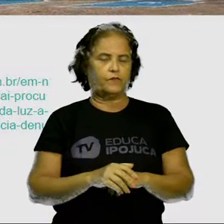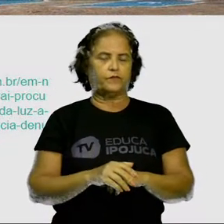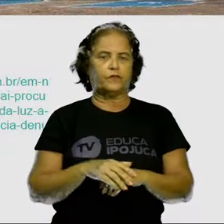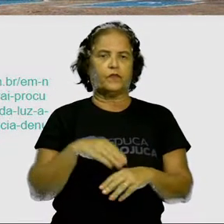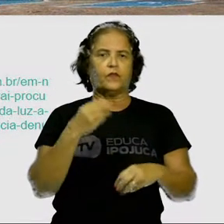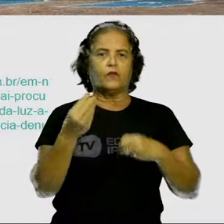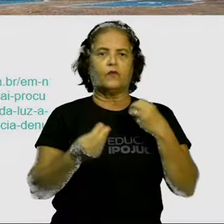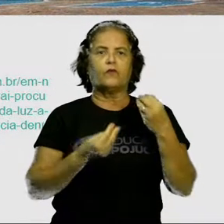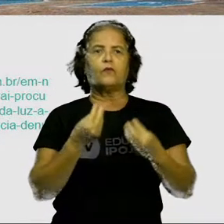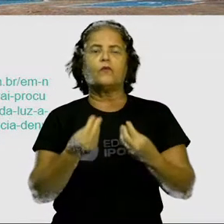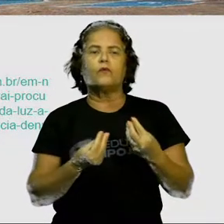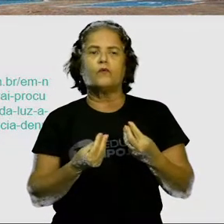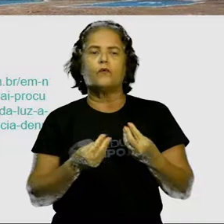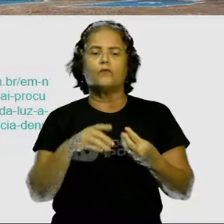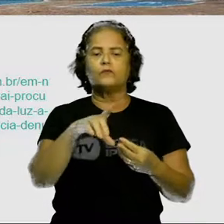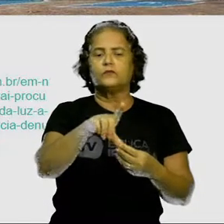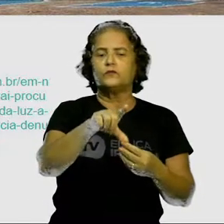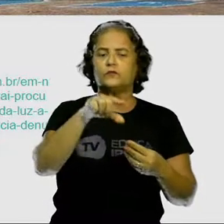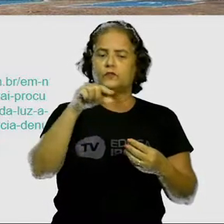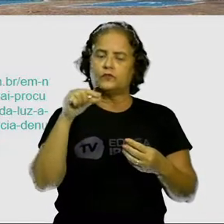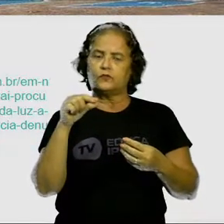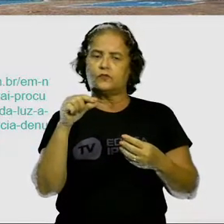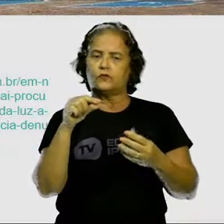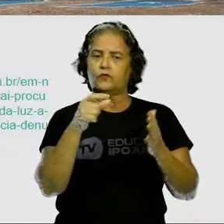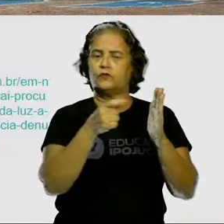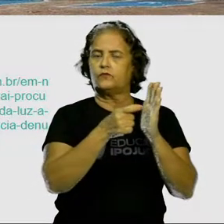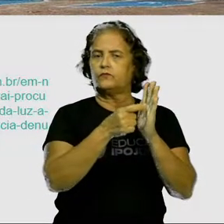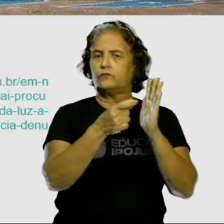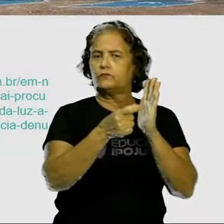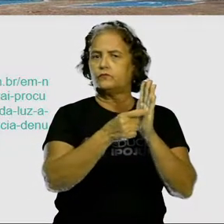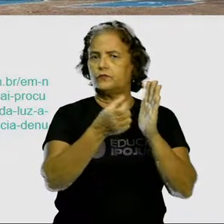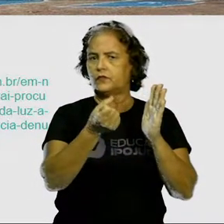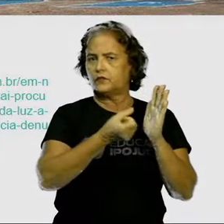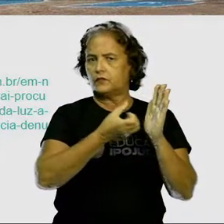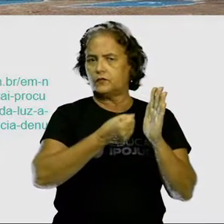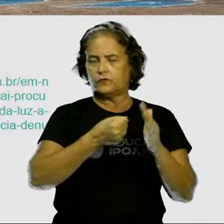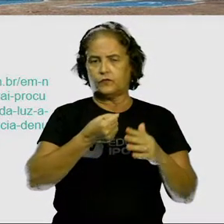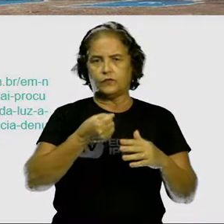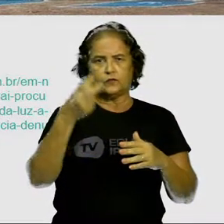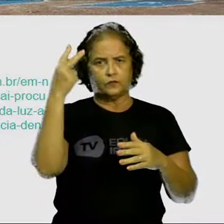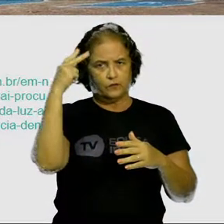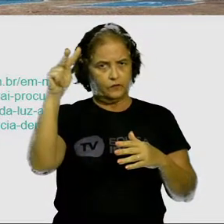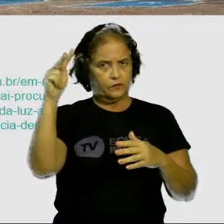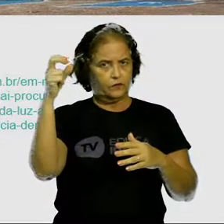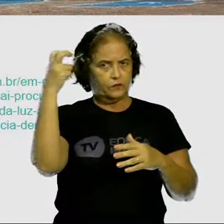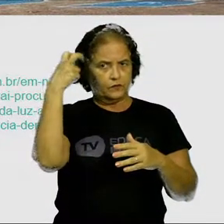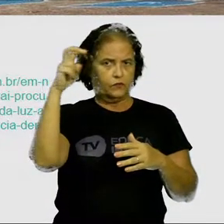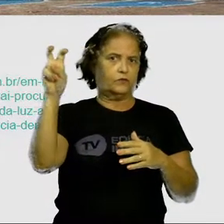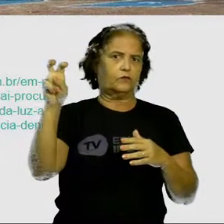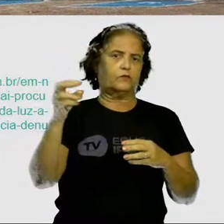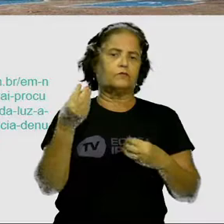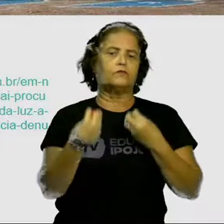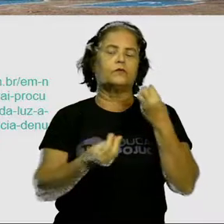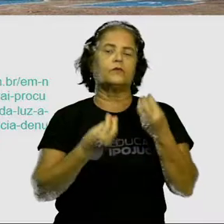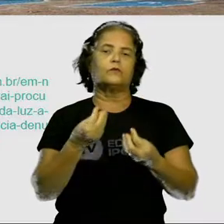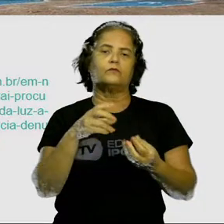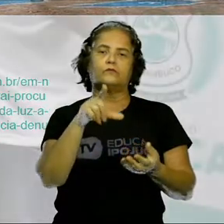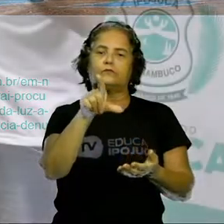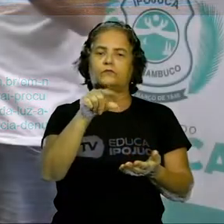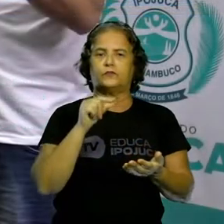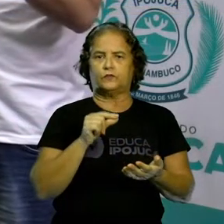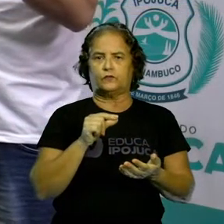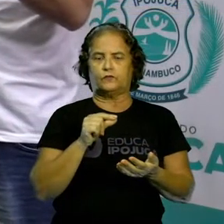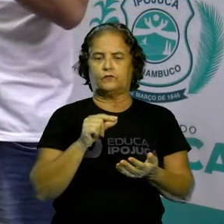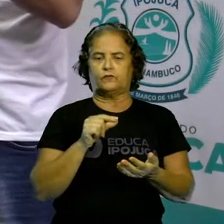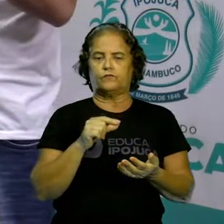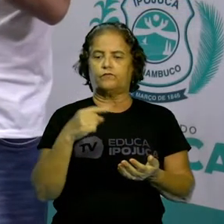é escolhido? Como é que você decide o que é patrimônio histórico e cultural? Cada